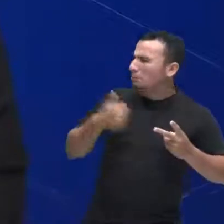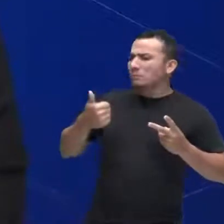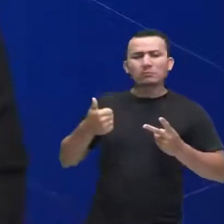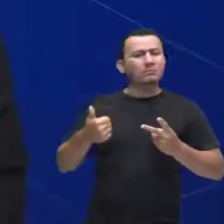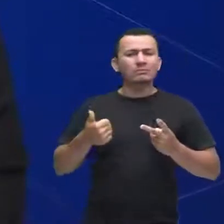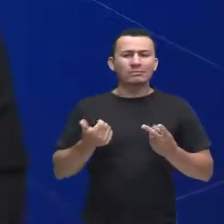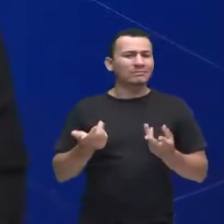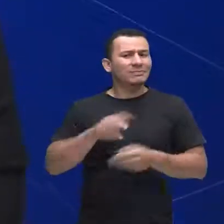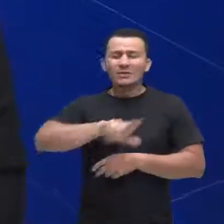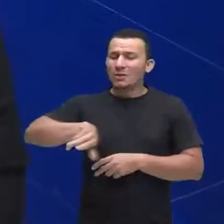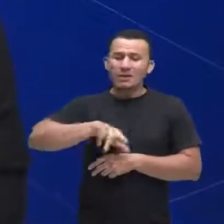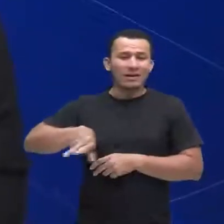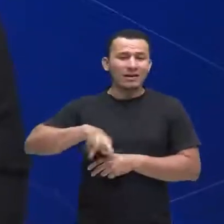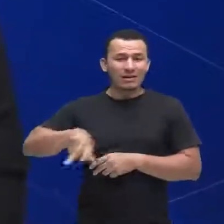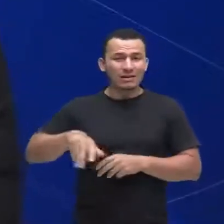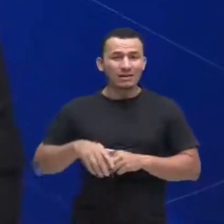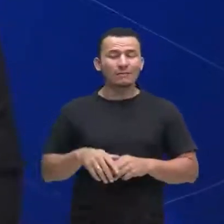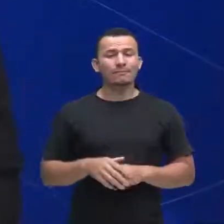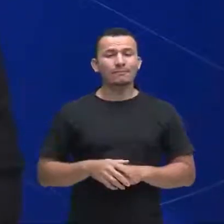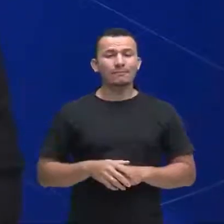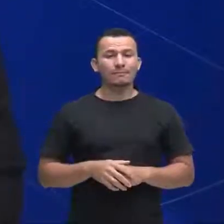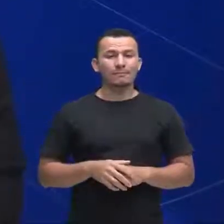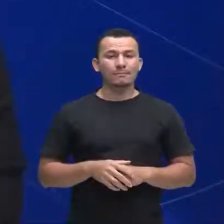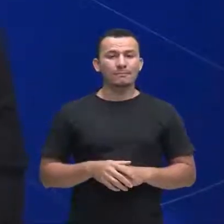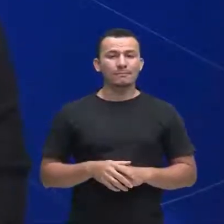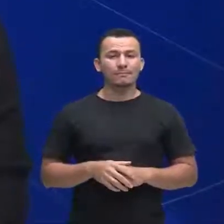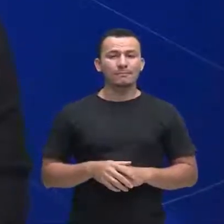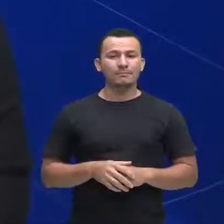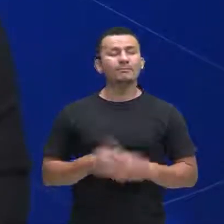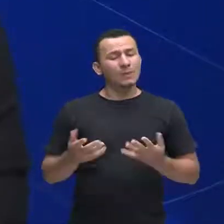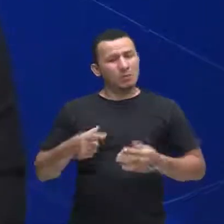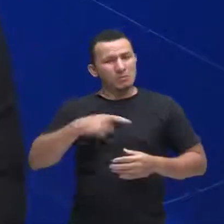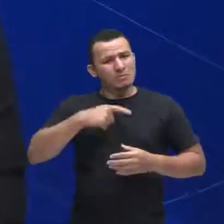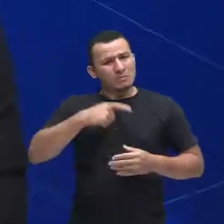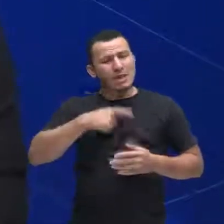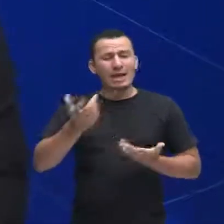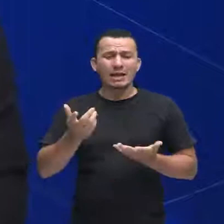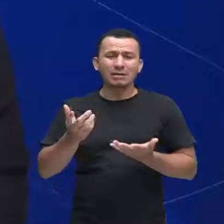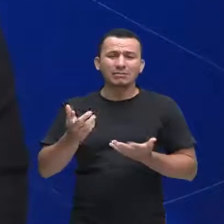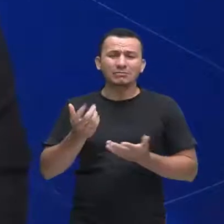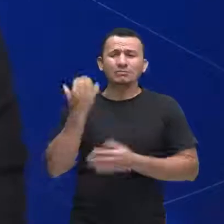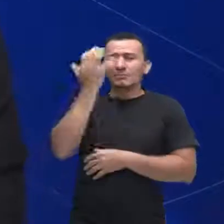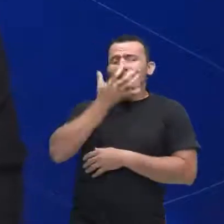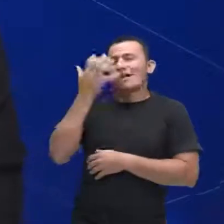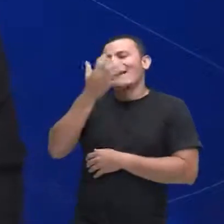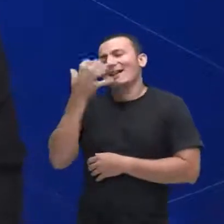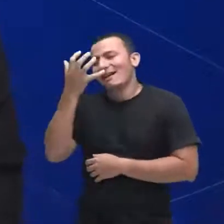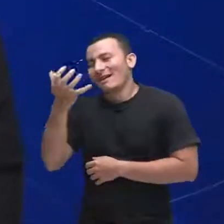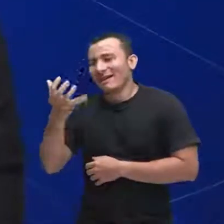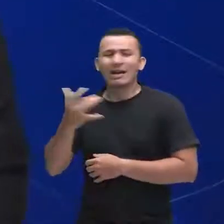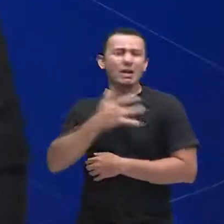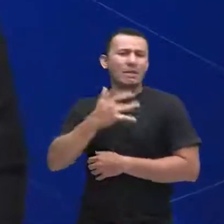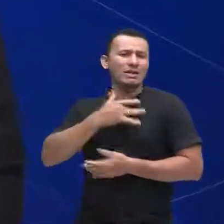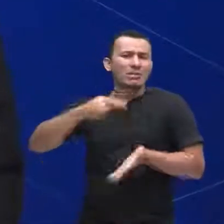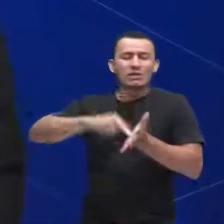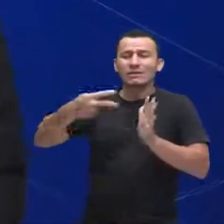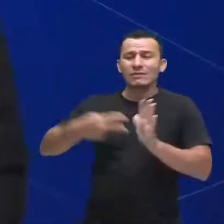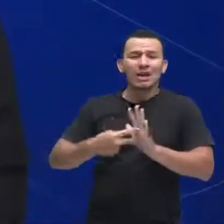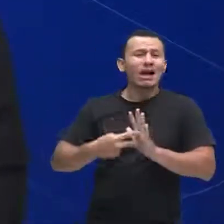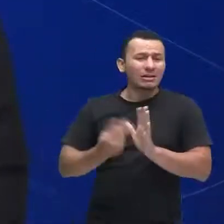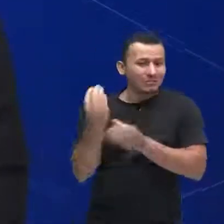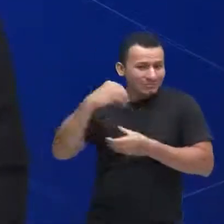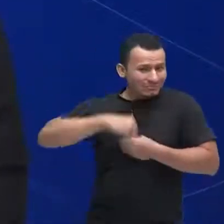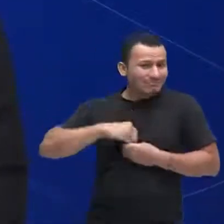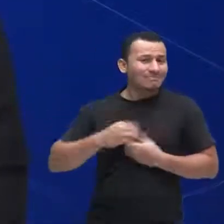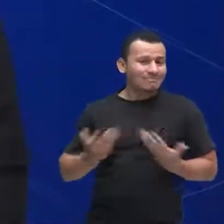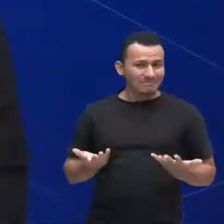relações algo mais precisa acontecer tem um certo encanto a paixão traz consigo um certo encanto e é